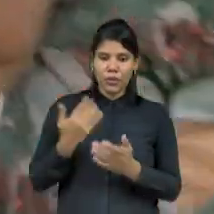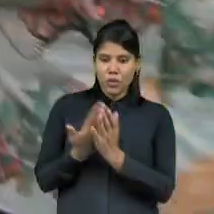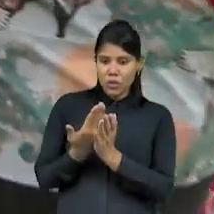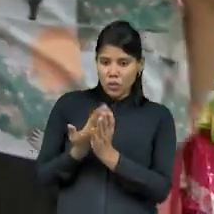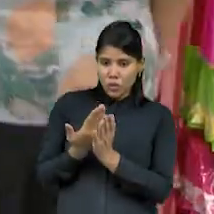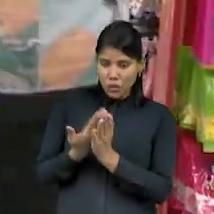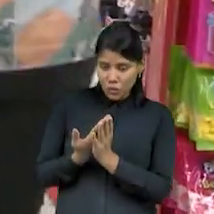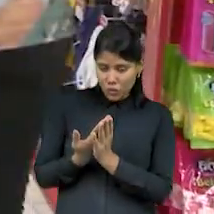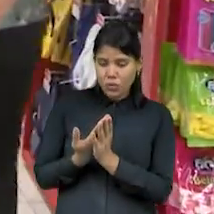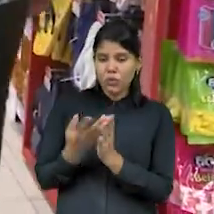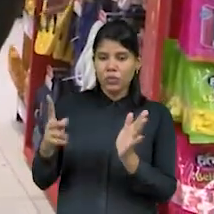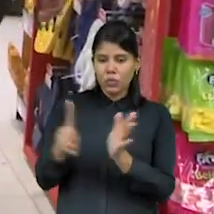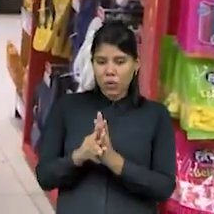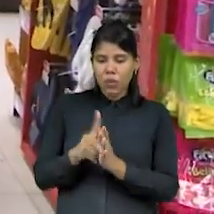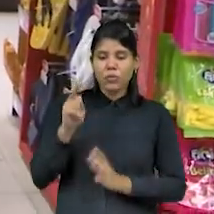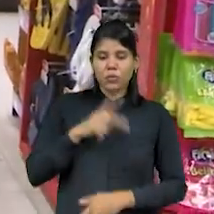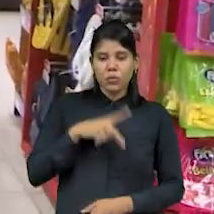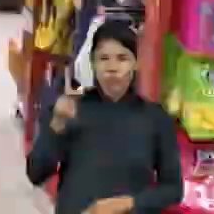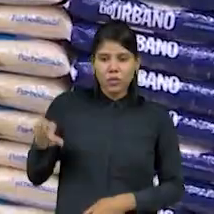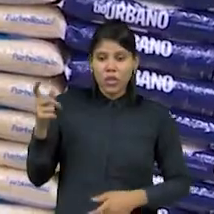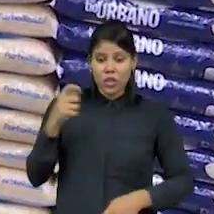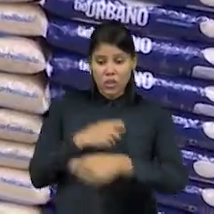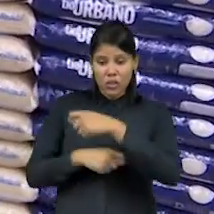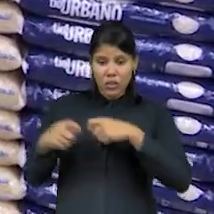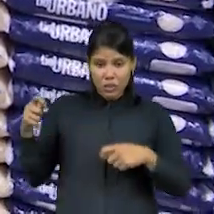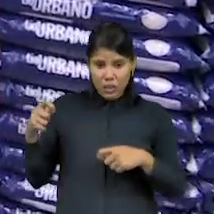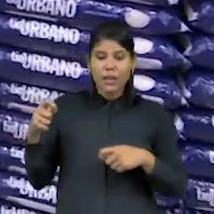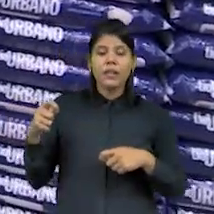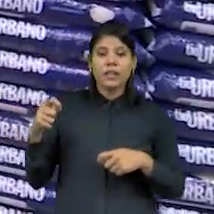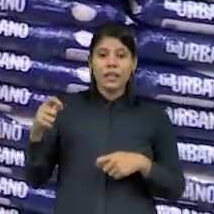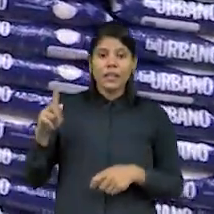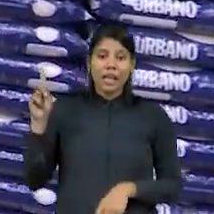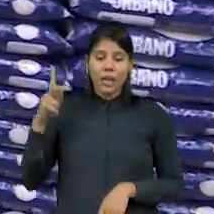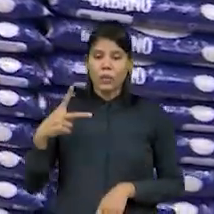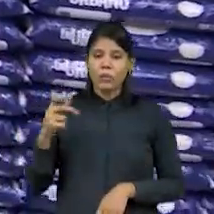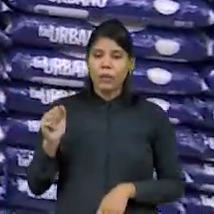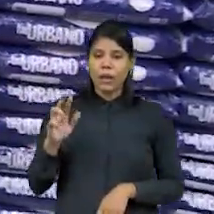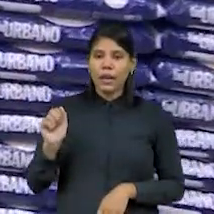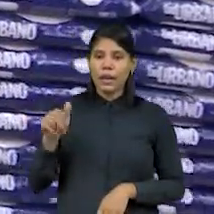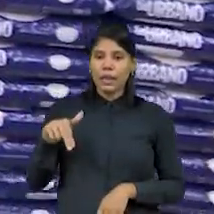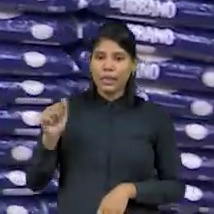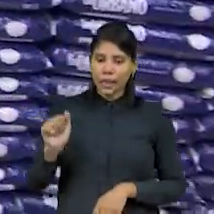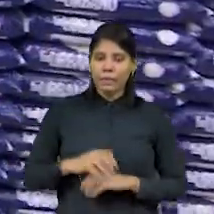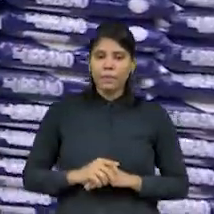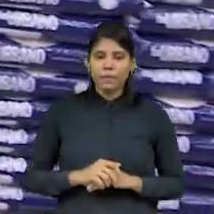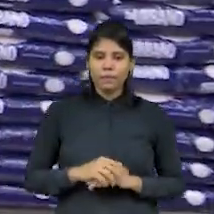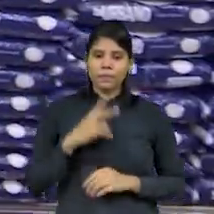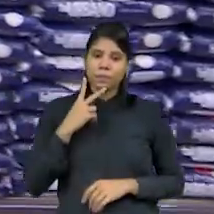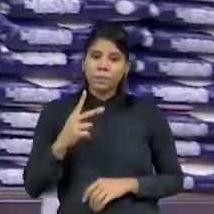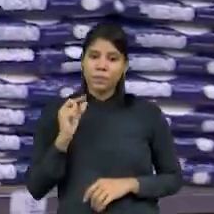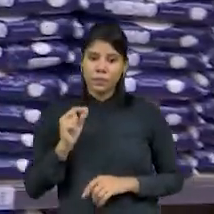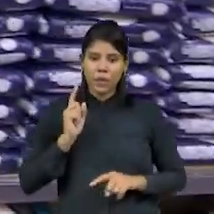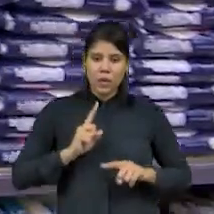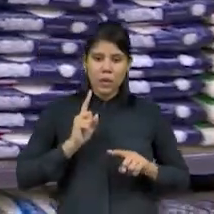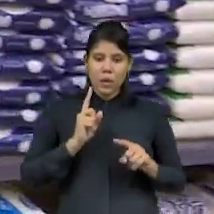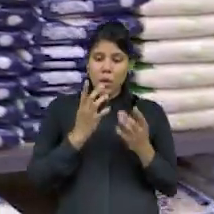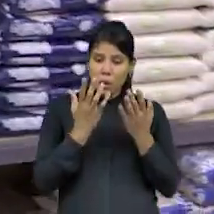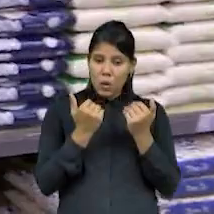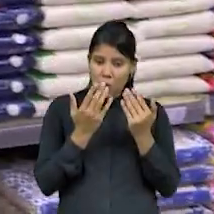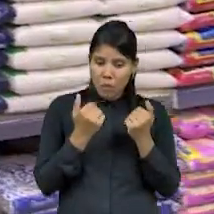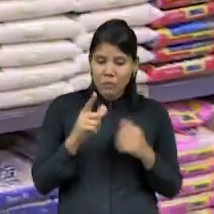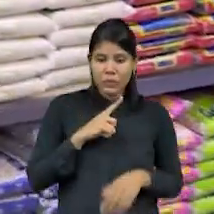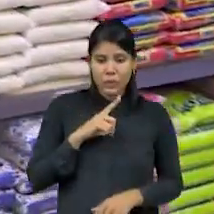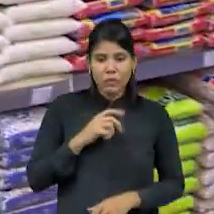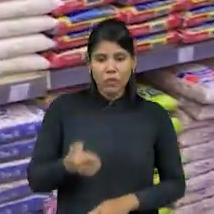professores de economia de uma universidade do Paraná, a inflação dos alimentos que compõem a cesta básica chegou a 12,67